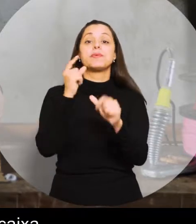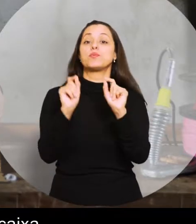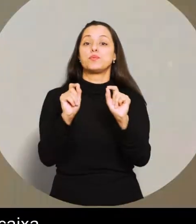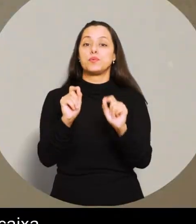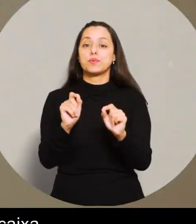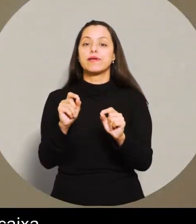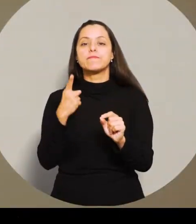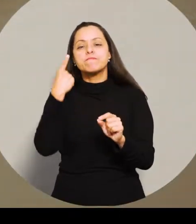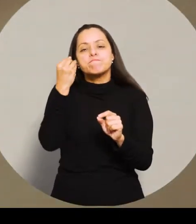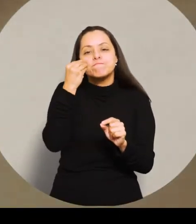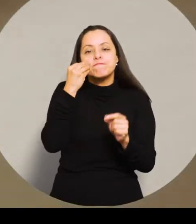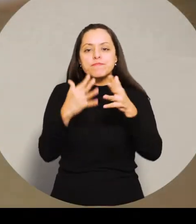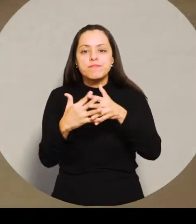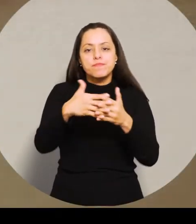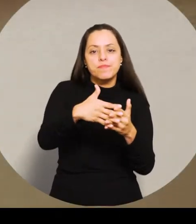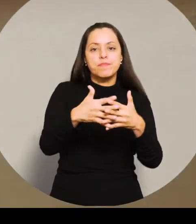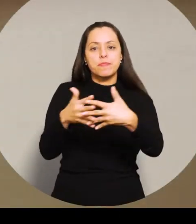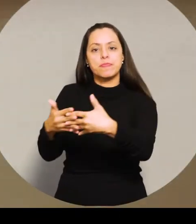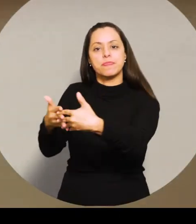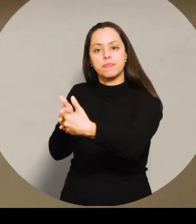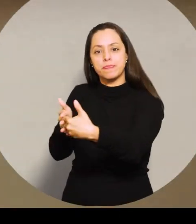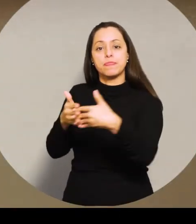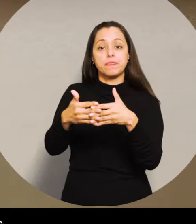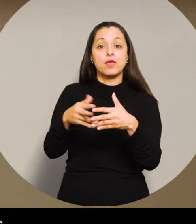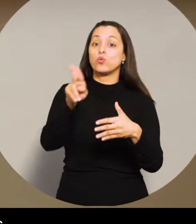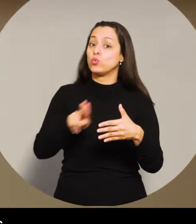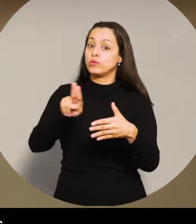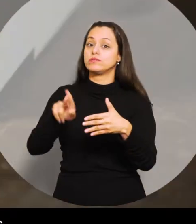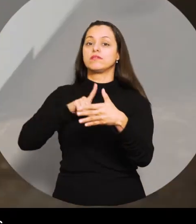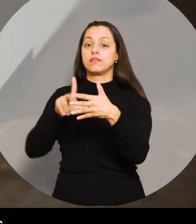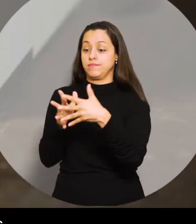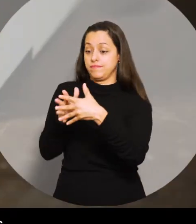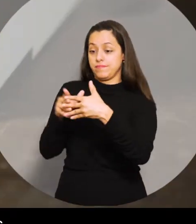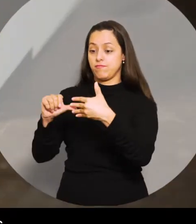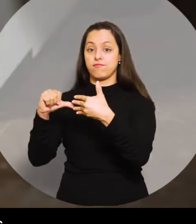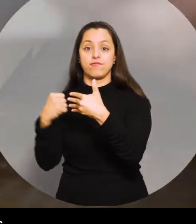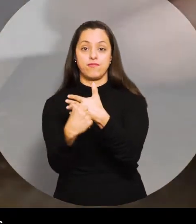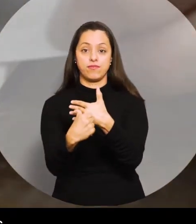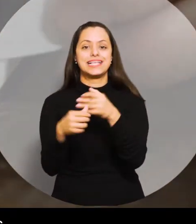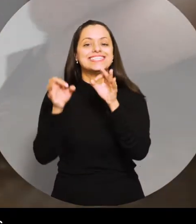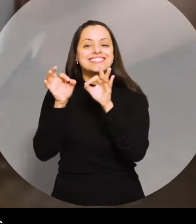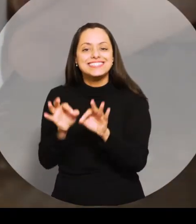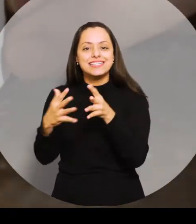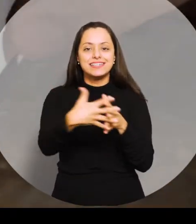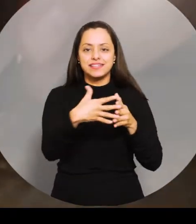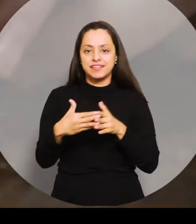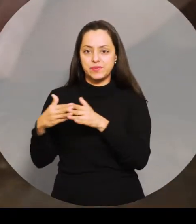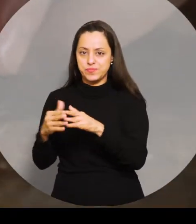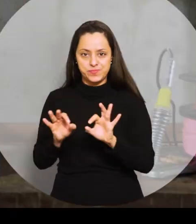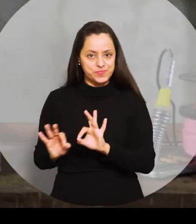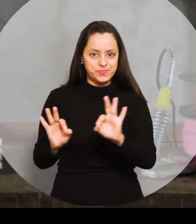montagem da caixa com a ajuda de uma fita crepe, para a gente ter a certeza de onde vão os encaixes